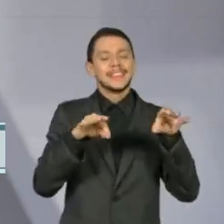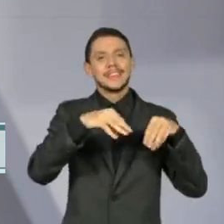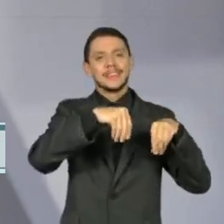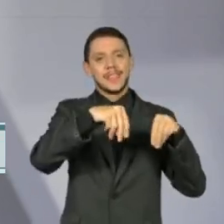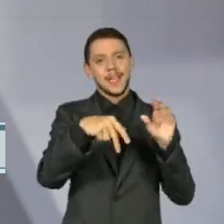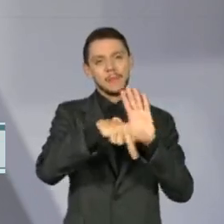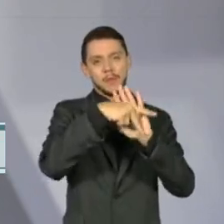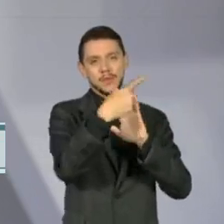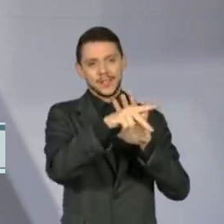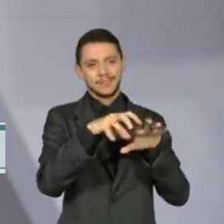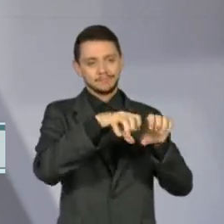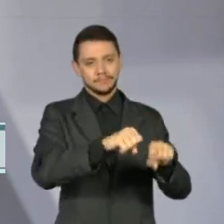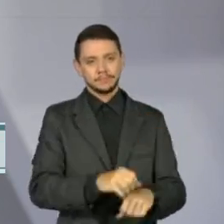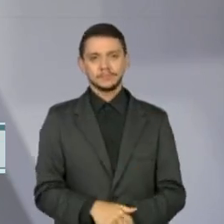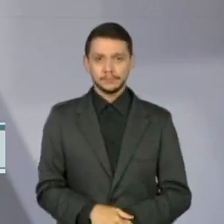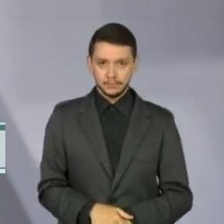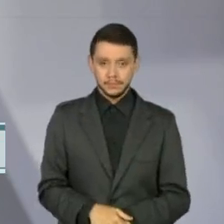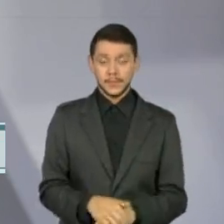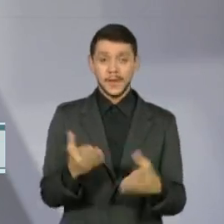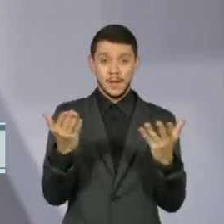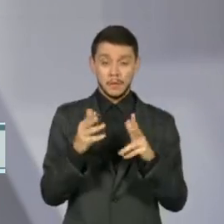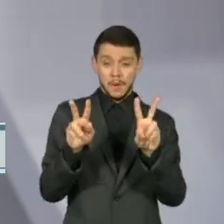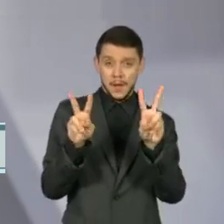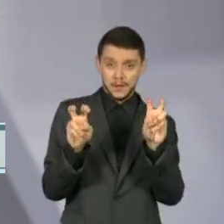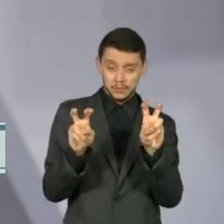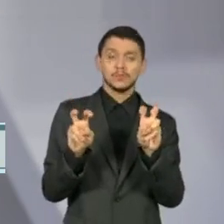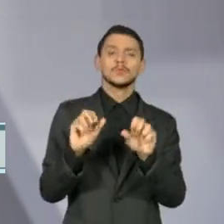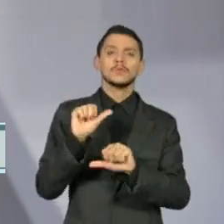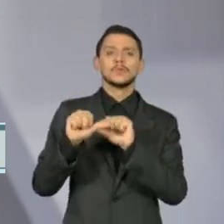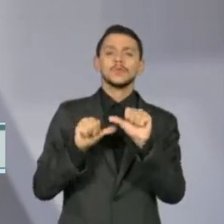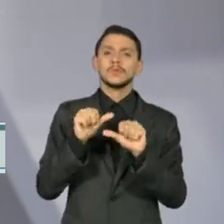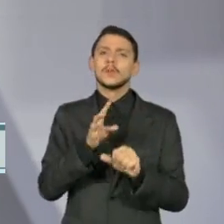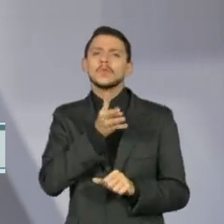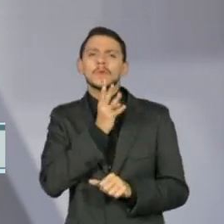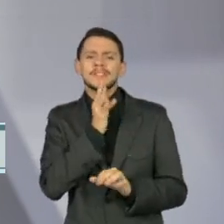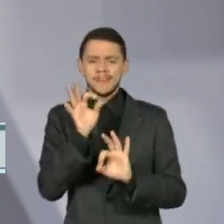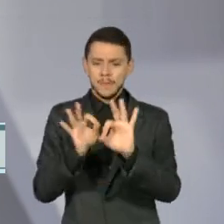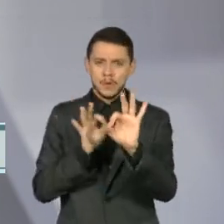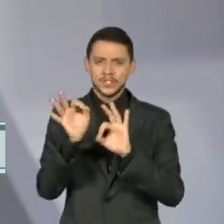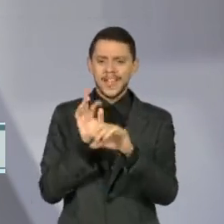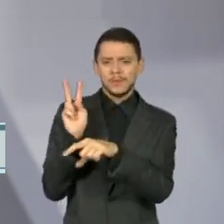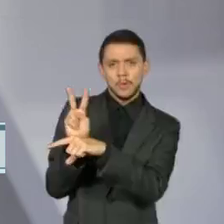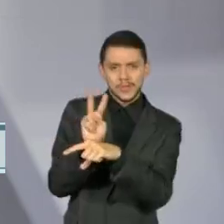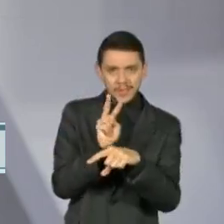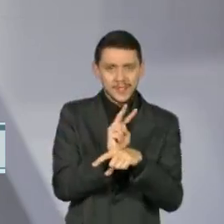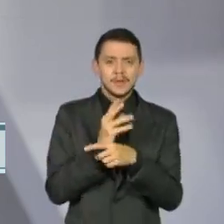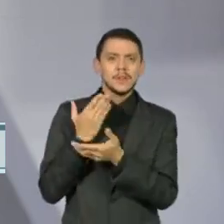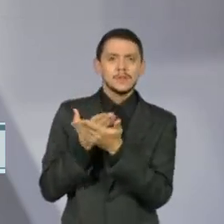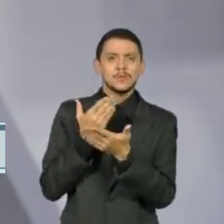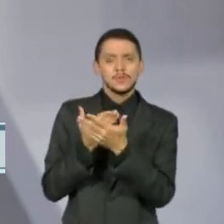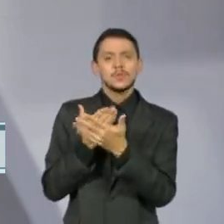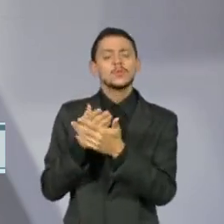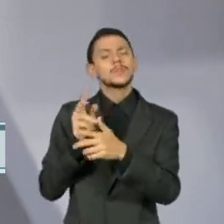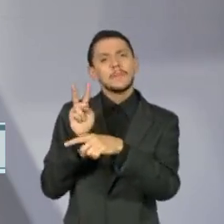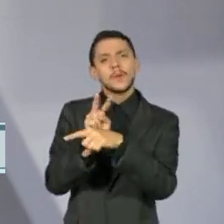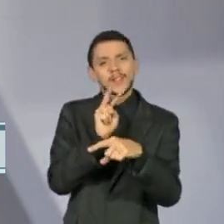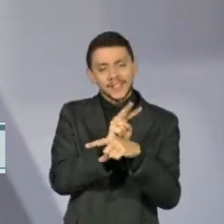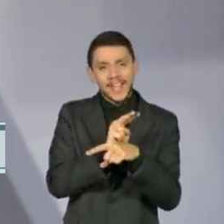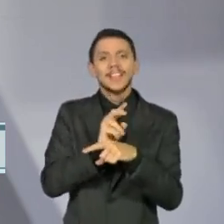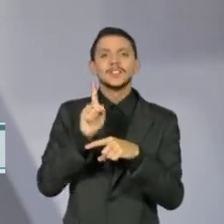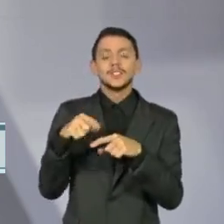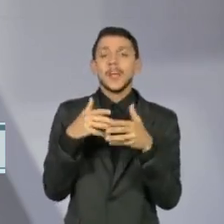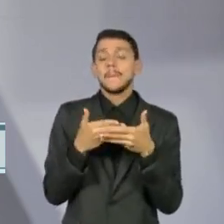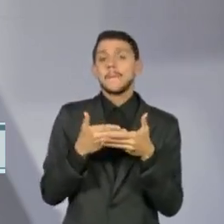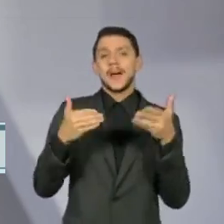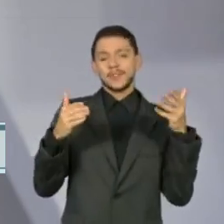Agora a gente muda de assunto para conhecer um projeto de conservação que estuda e protege a maior ave de rapina do Brasil,